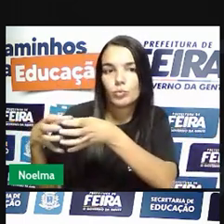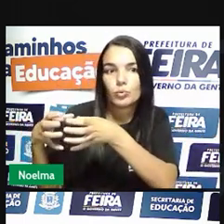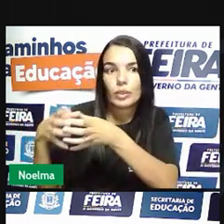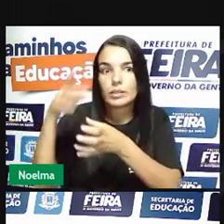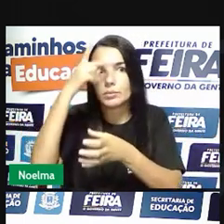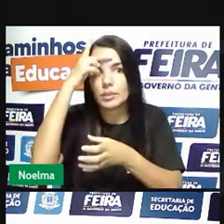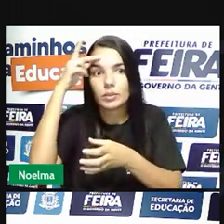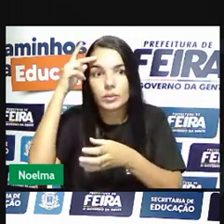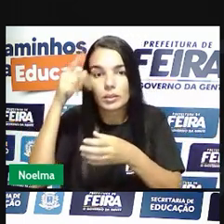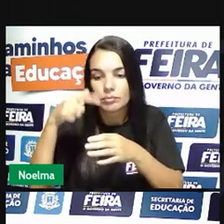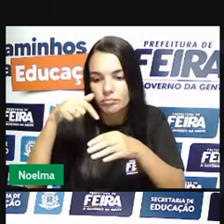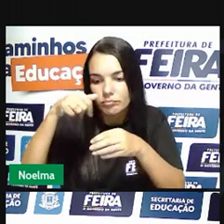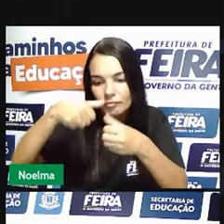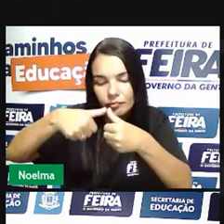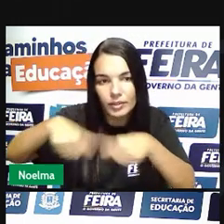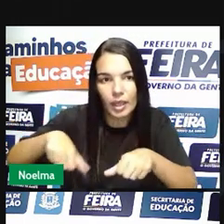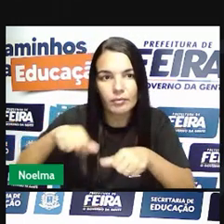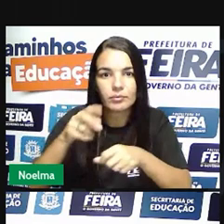forasteiros, certo?